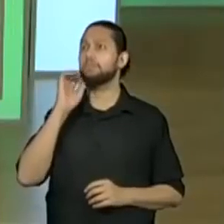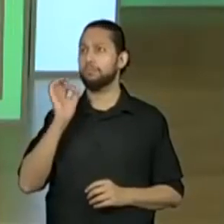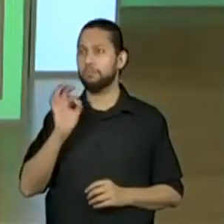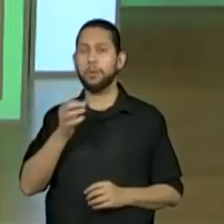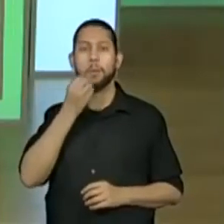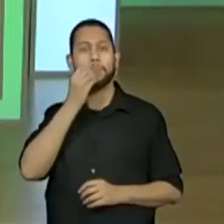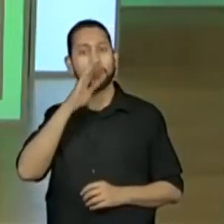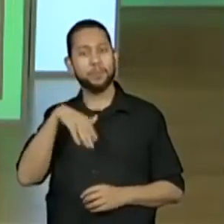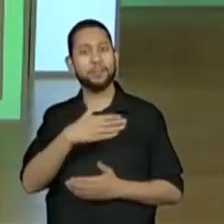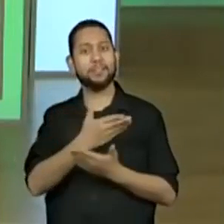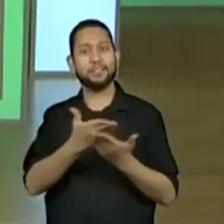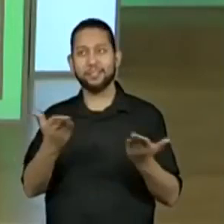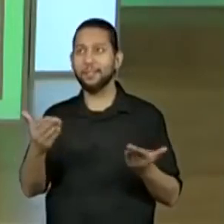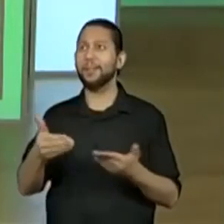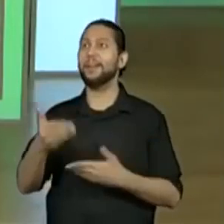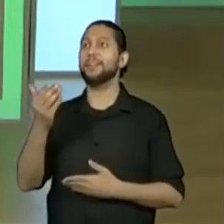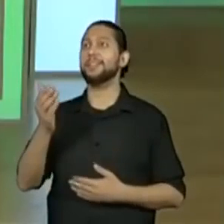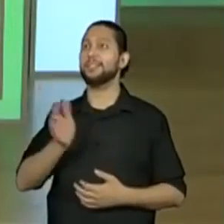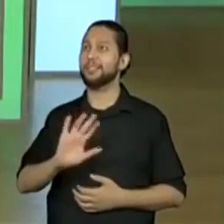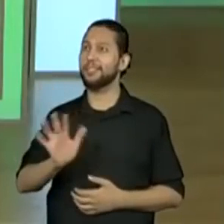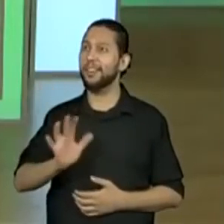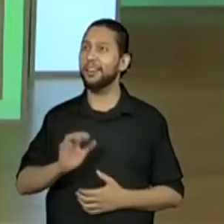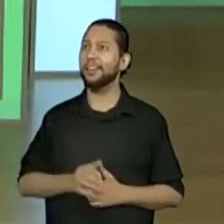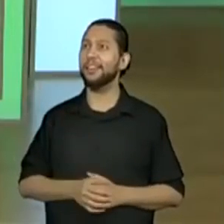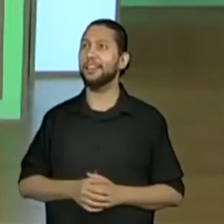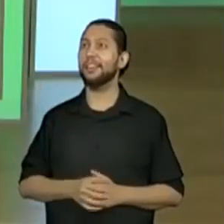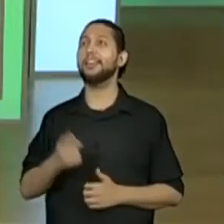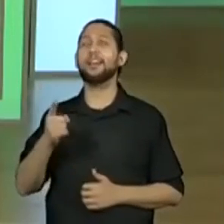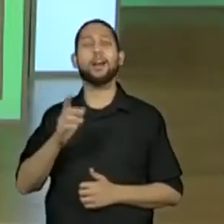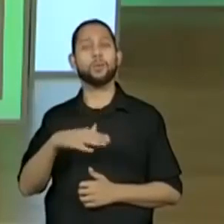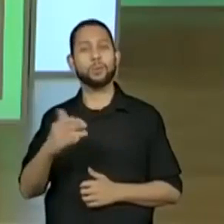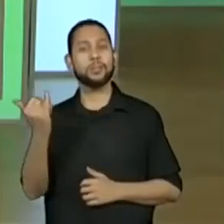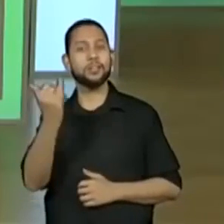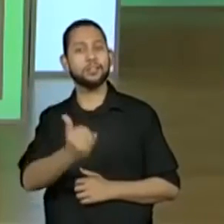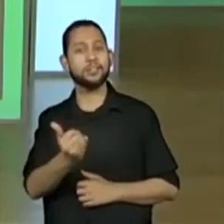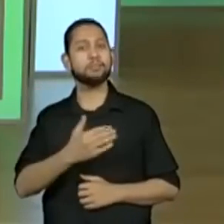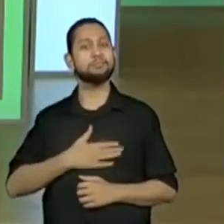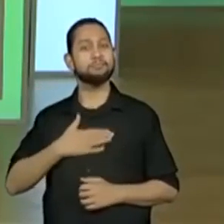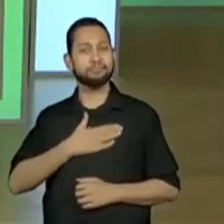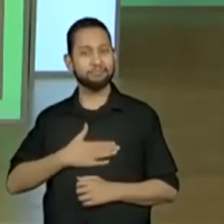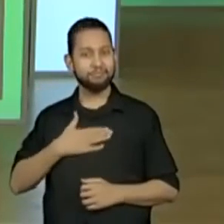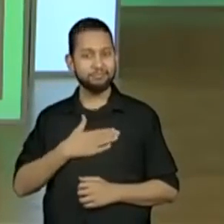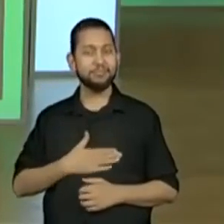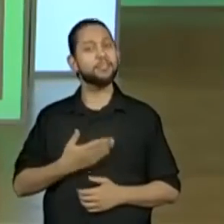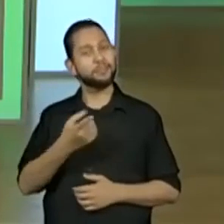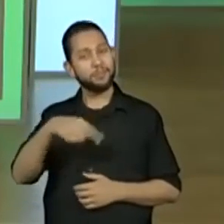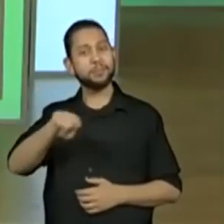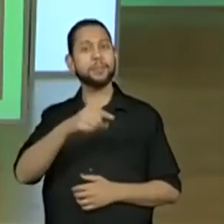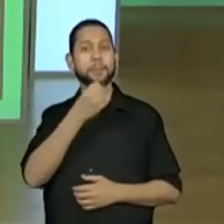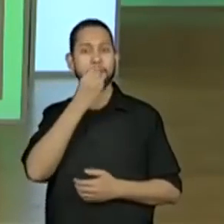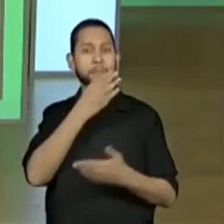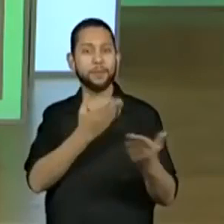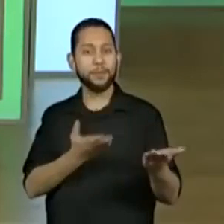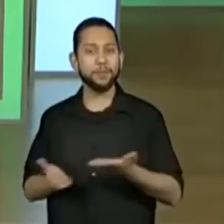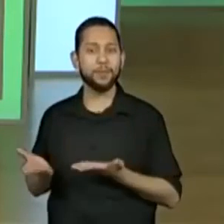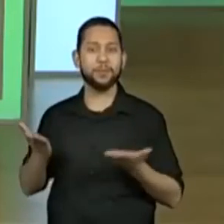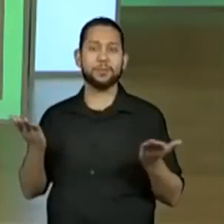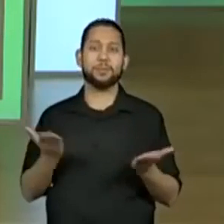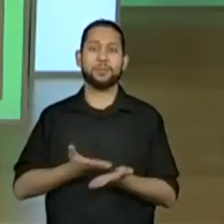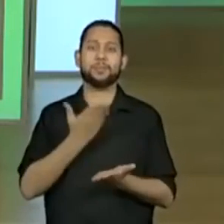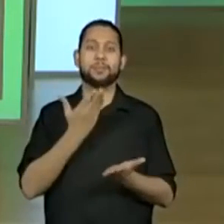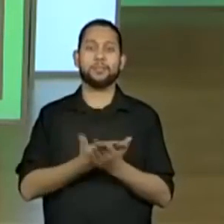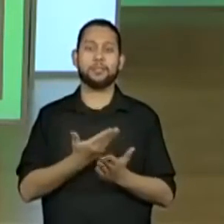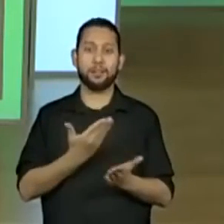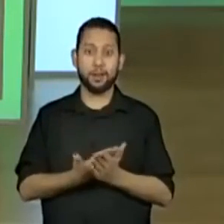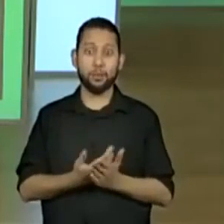tarde. Estão deixando suas mensagens aí também para os estudantes. Sejamos então bem-vindos a essa aula